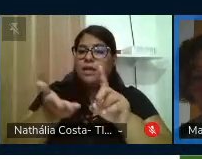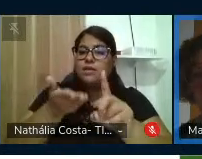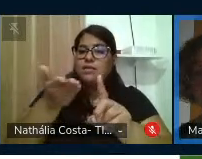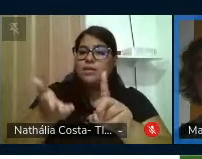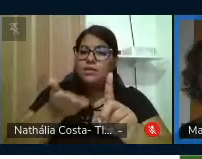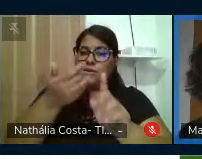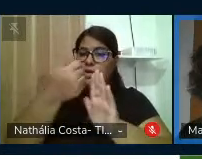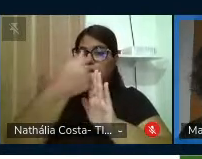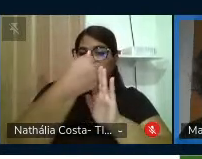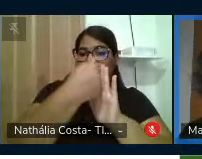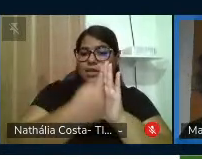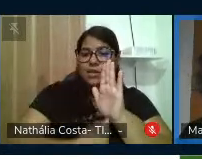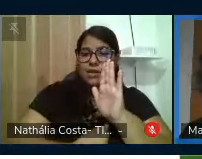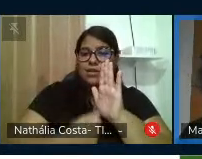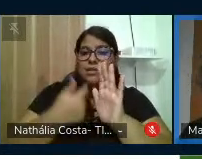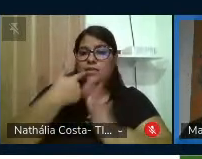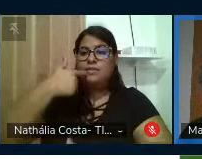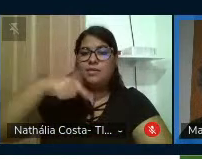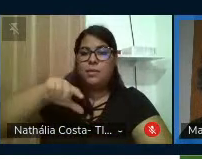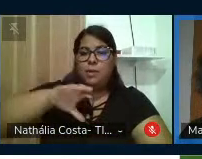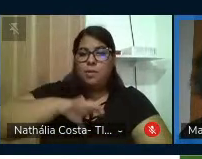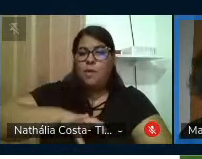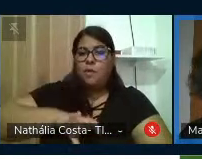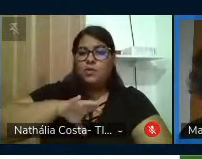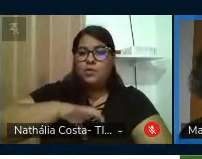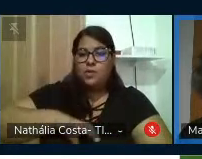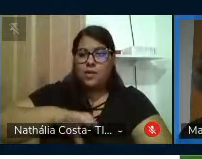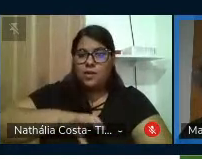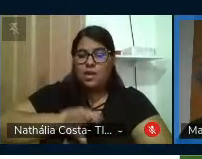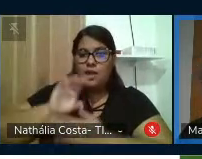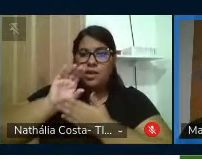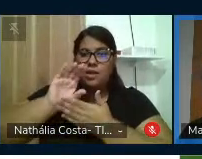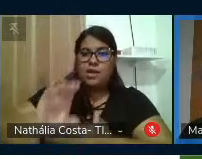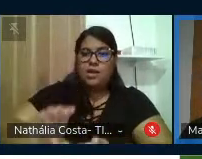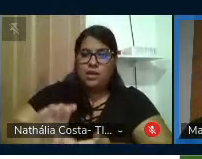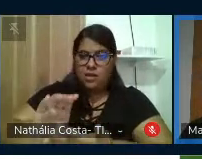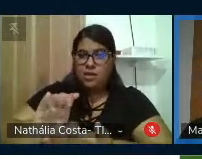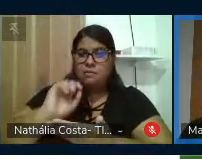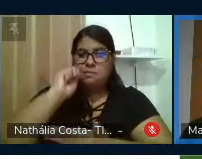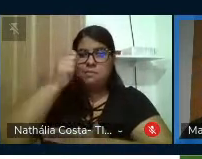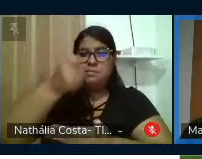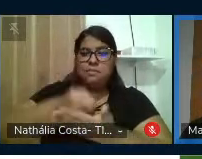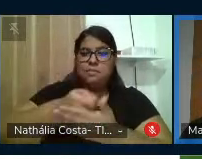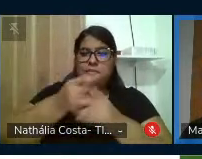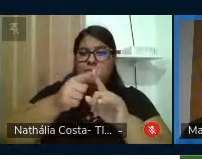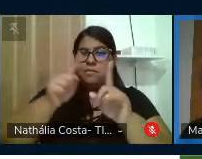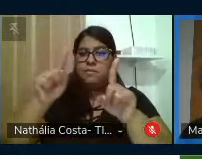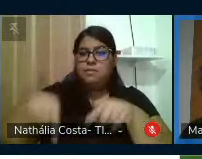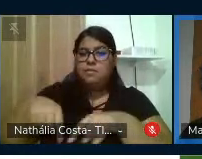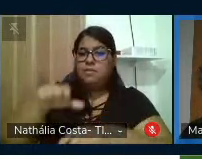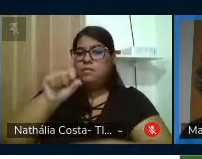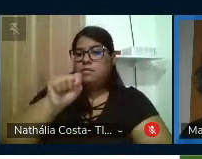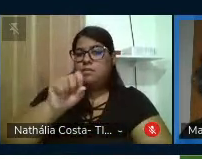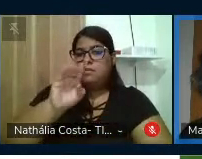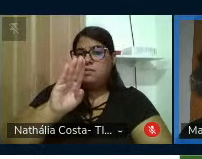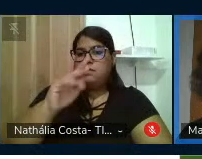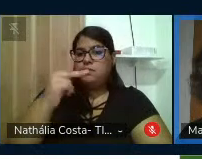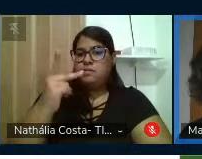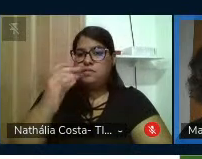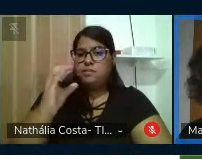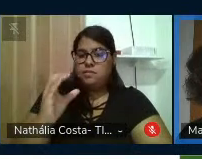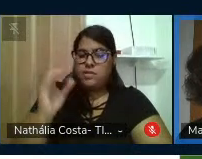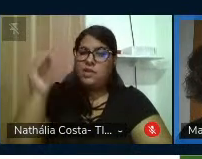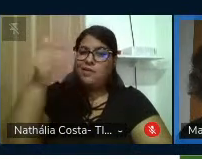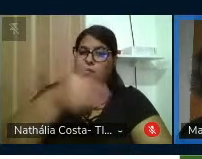redacional em língua portuguesa custeados com recursos do projeto SBPC Vai à Escola.